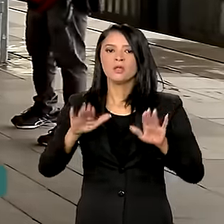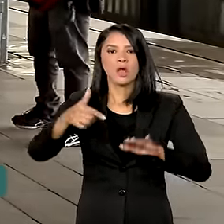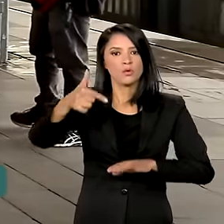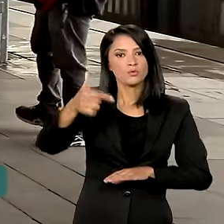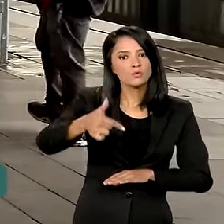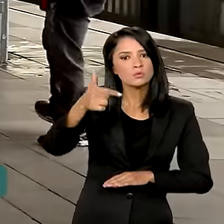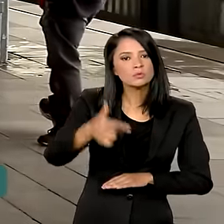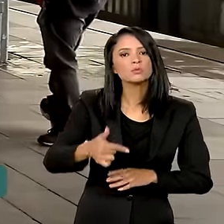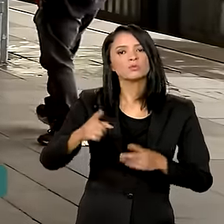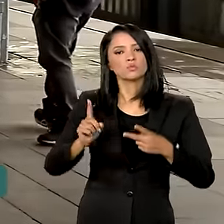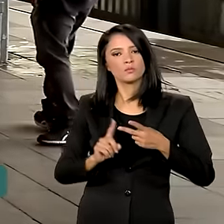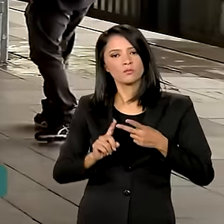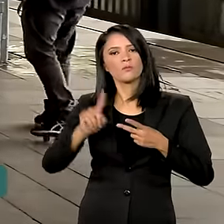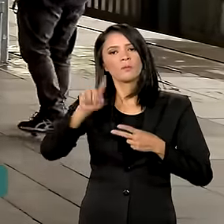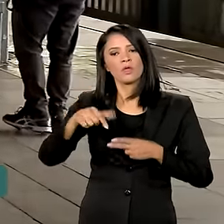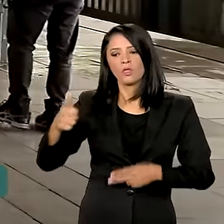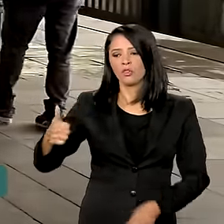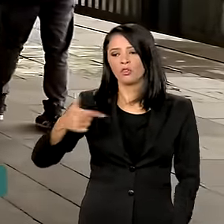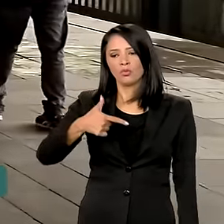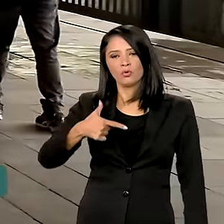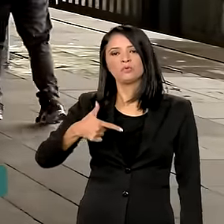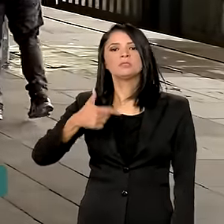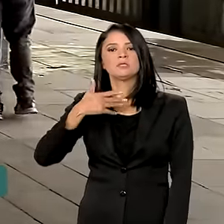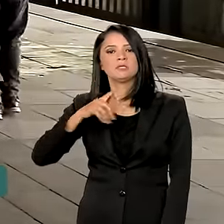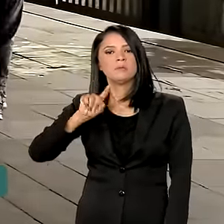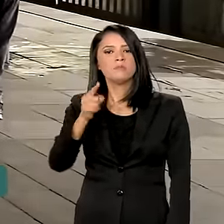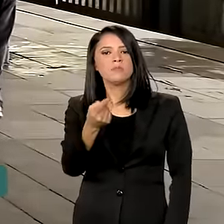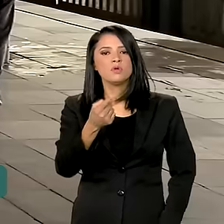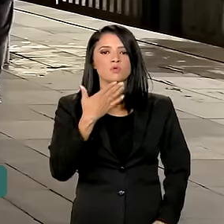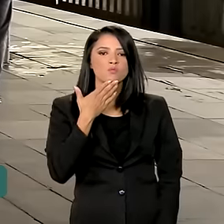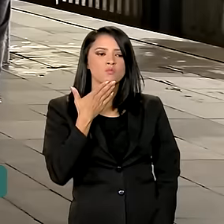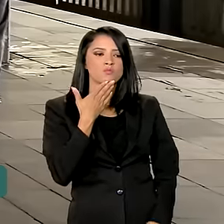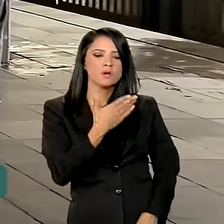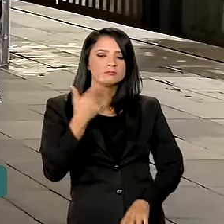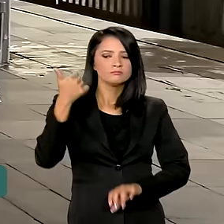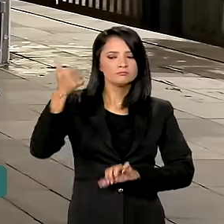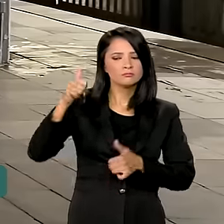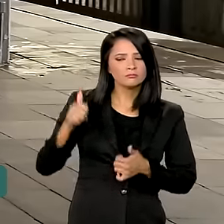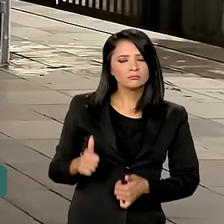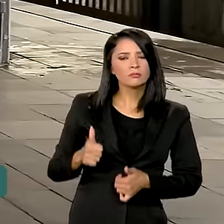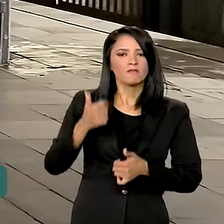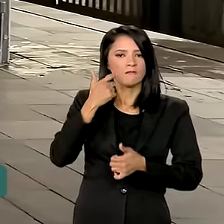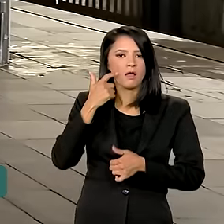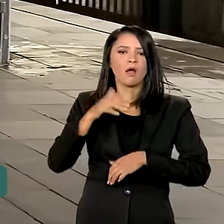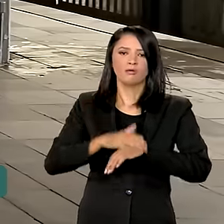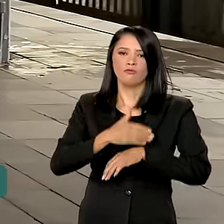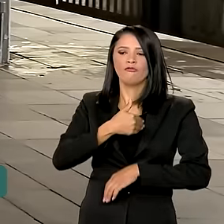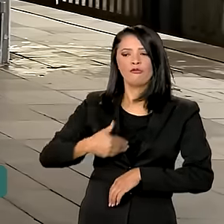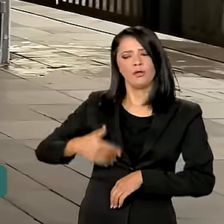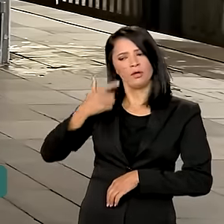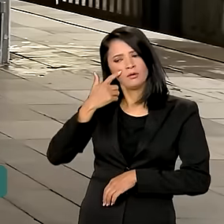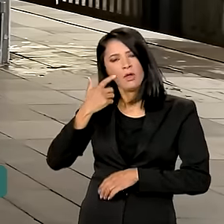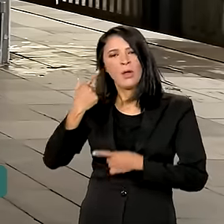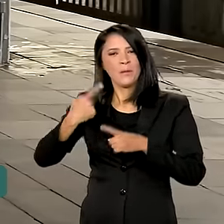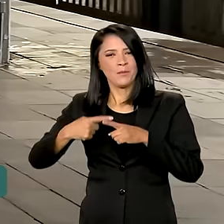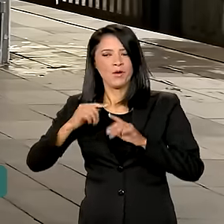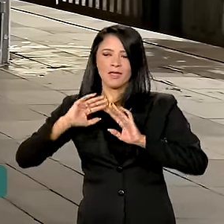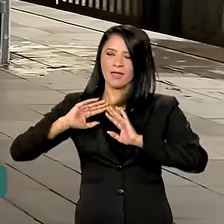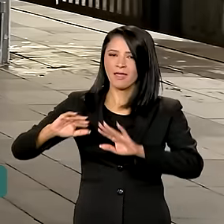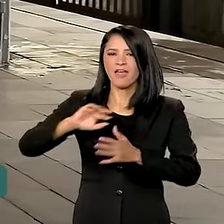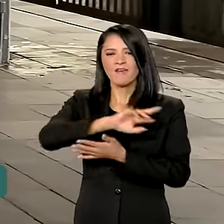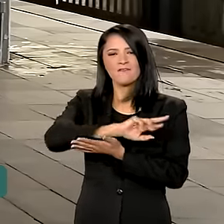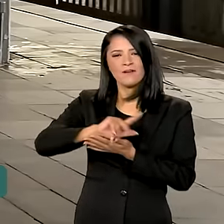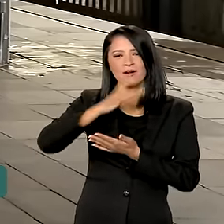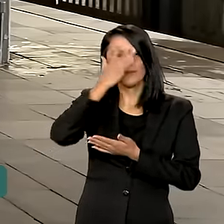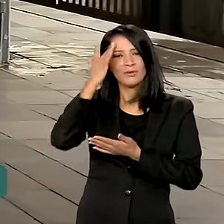segundo caso é de 12 mil pedidos que estão sendo refinados pelo governo, porque são solicitações de várias